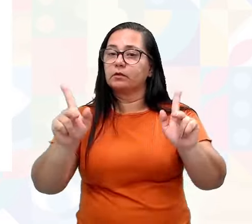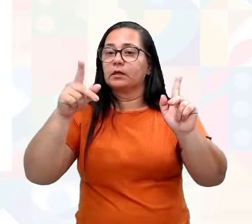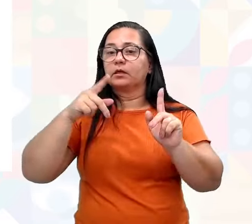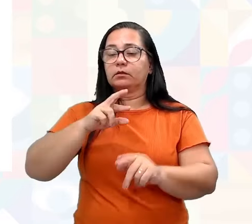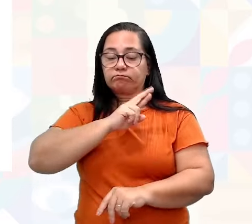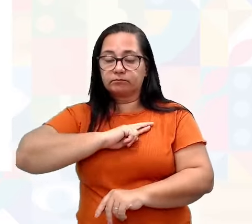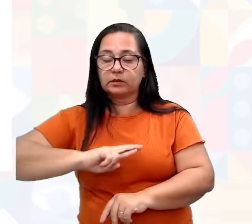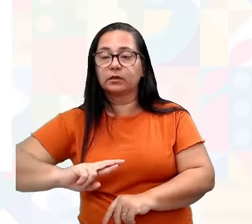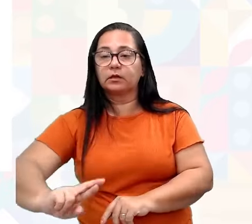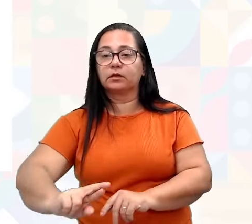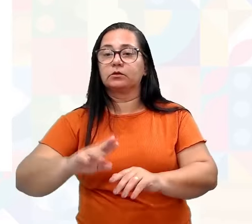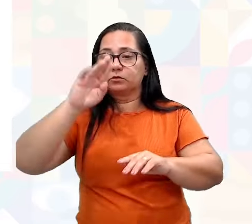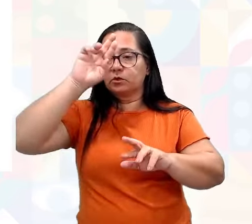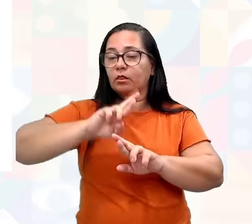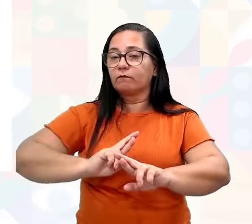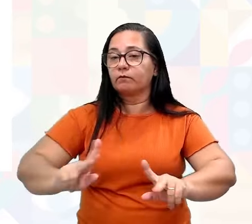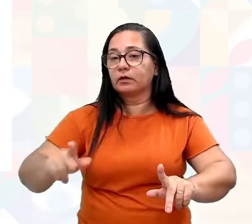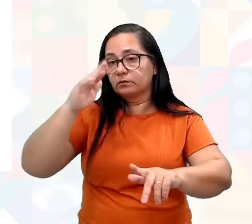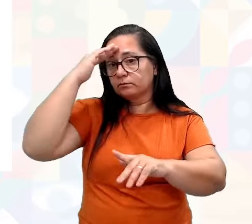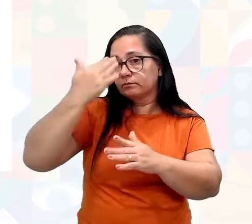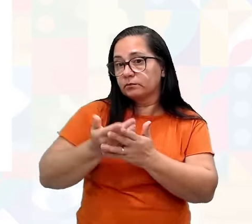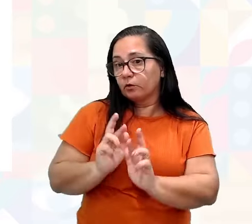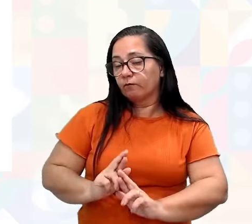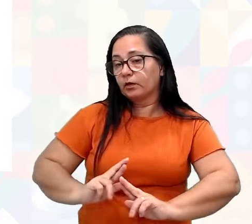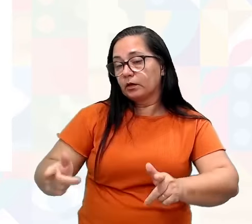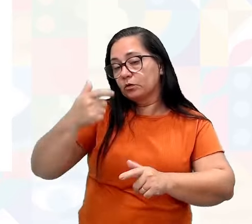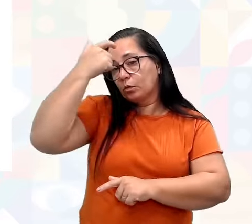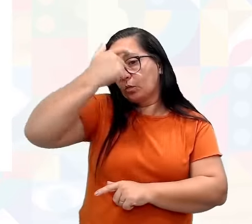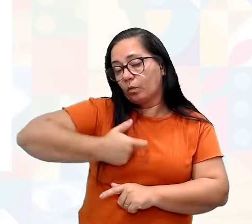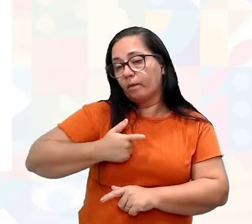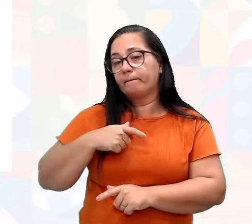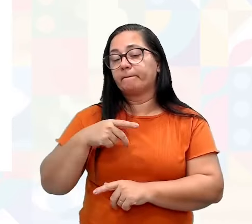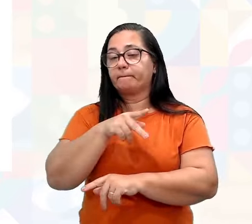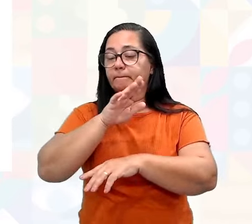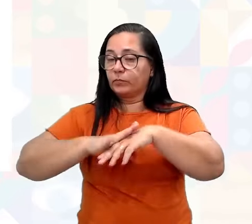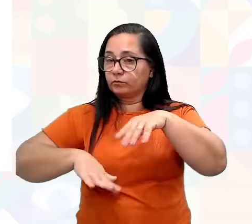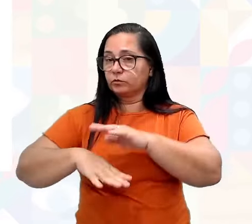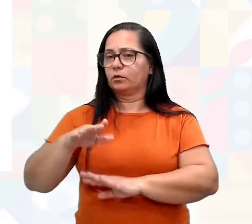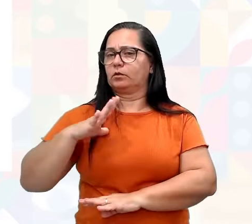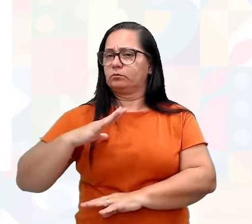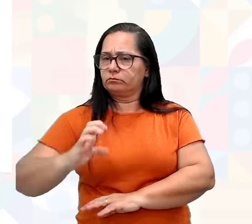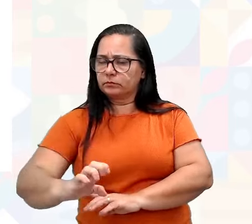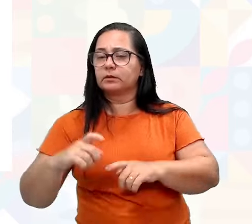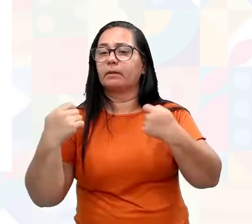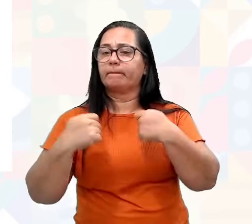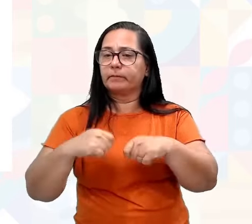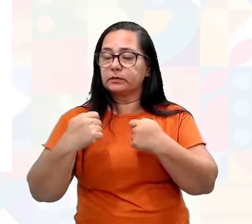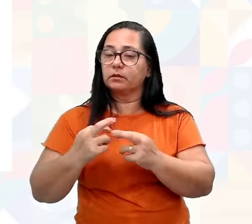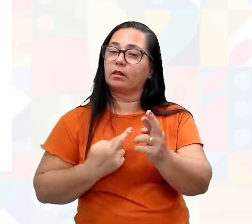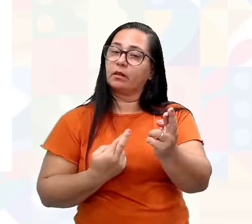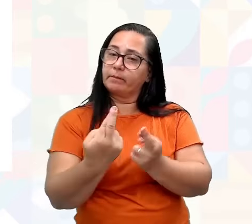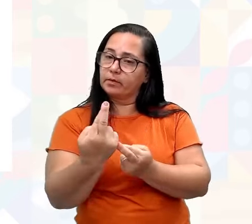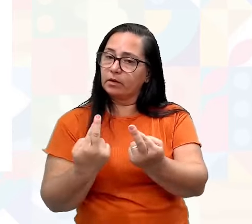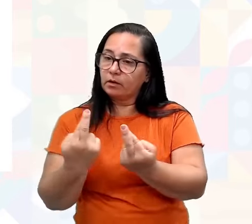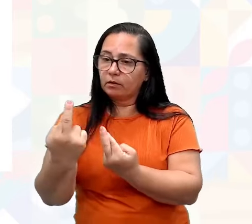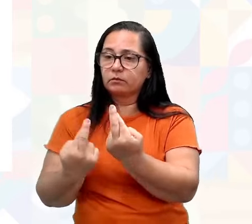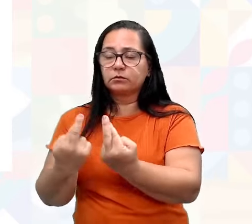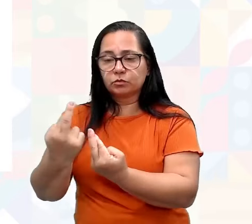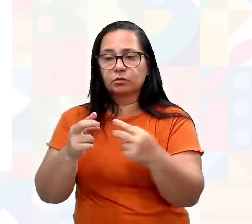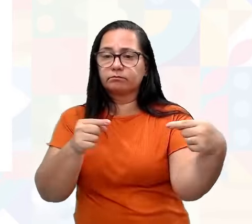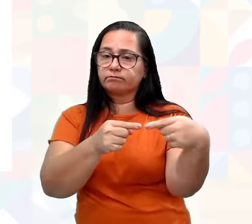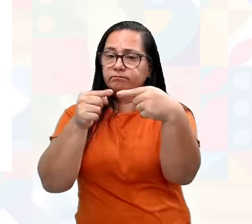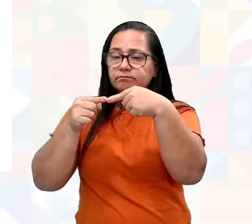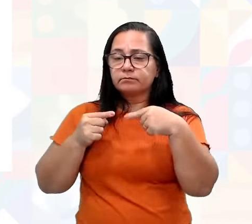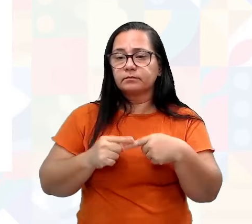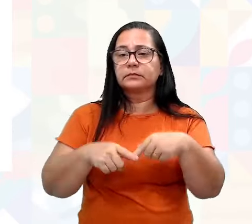crenças diferentes, valores diferentes. E eu, enquanto um profissional ético, eu tenho que ter as minhas relações interpessoais ligadas